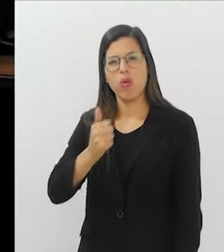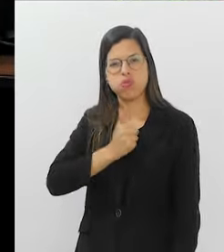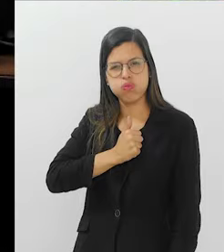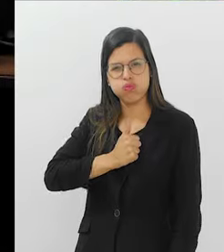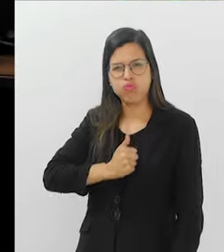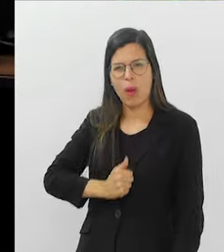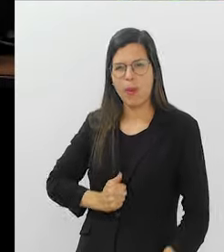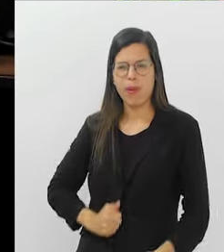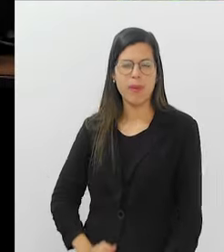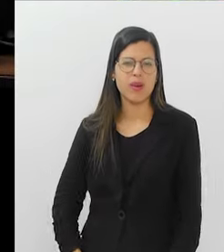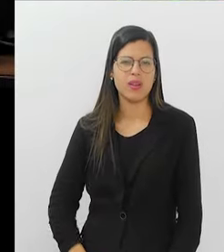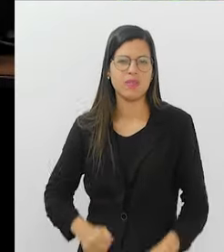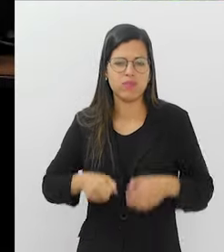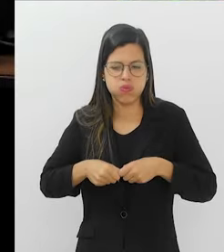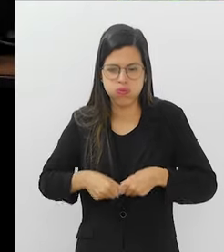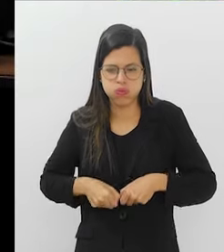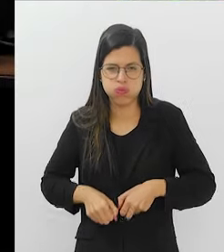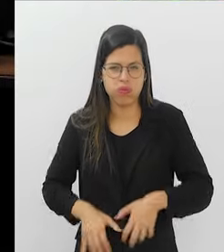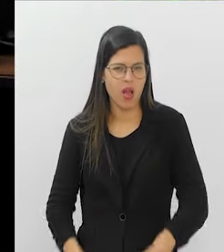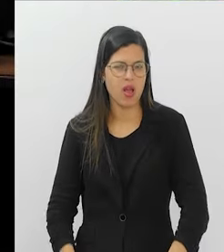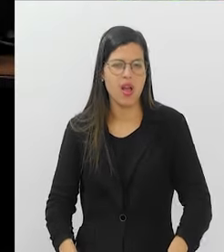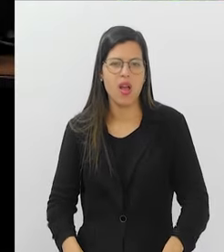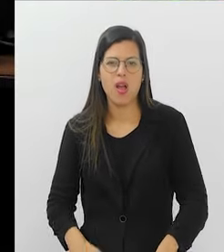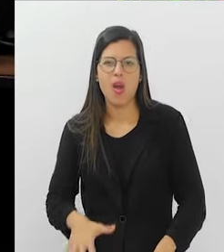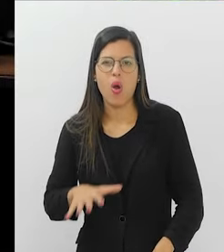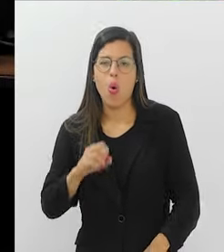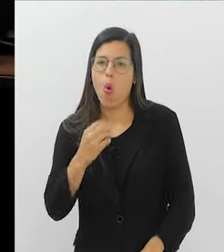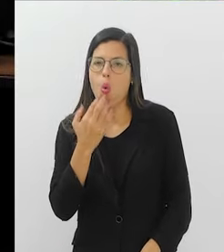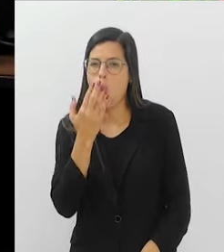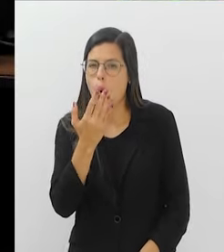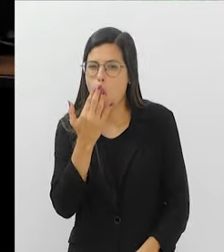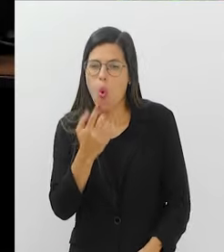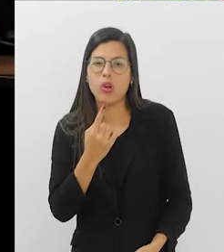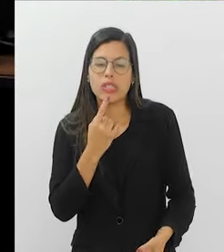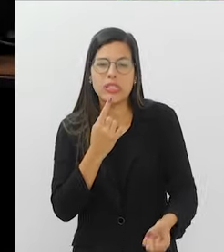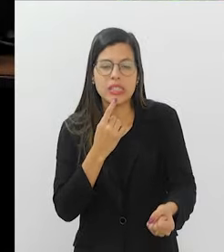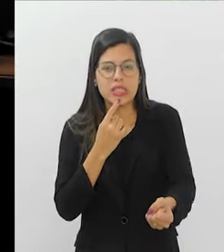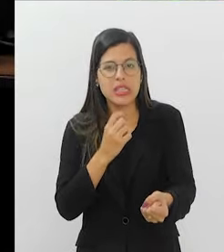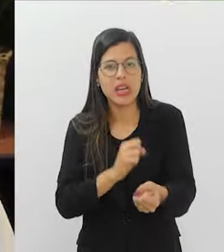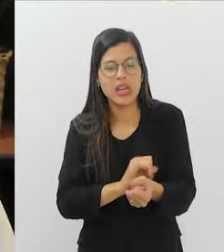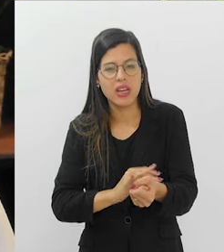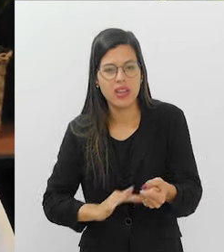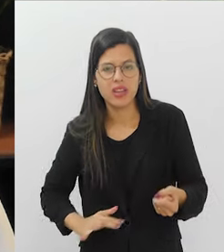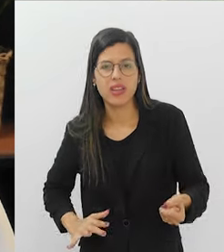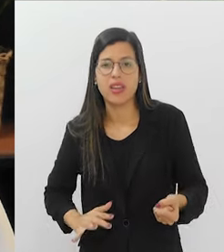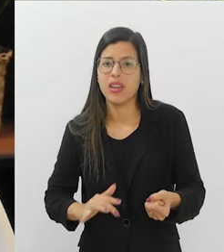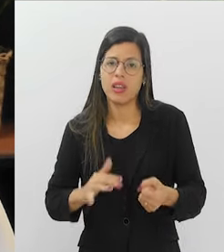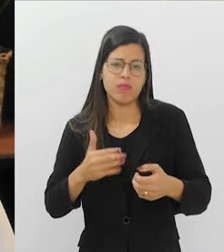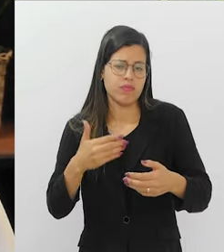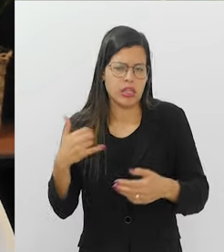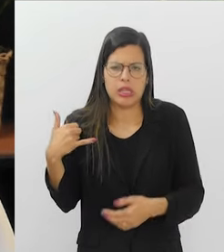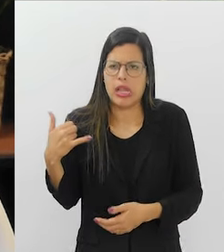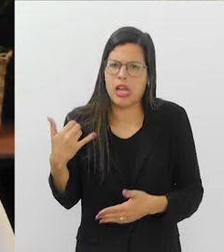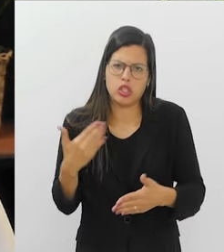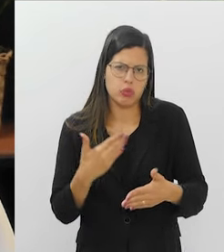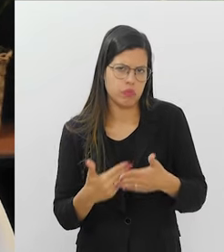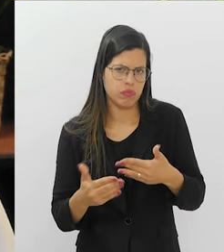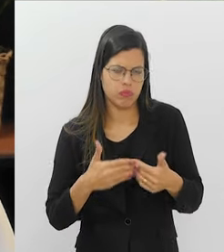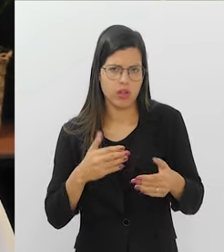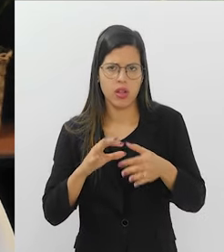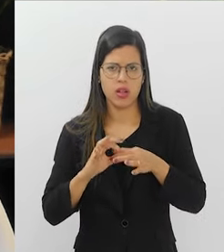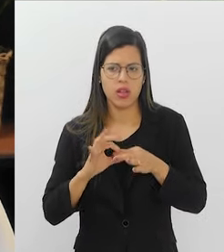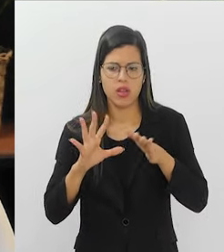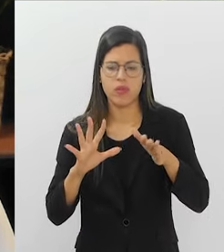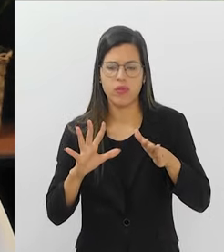muita dificuldade para fazer cocô, sangramento nas fezes, alteração da consistência das fezes, independente da